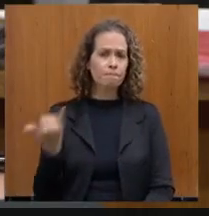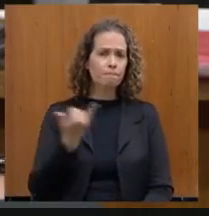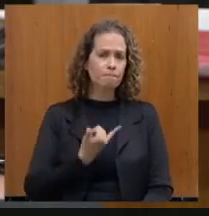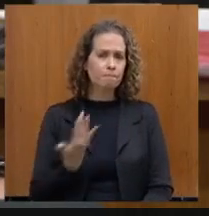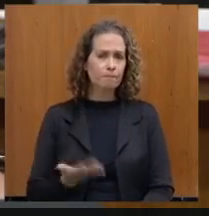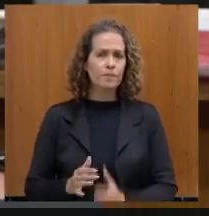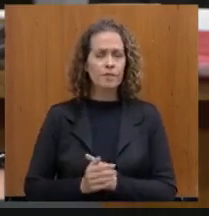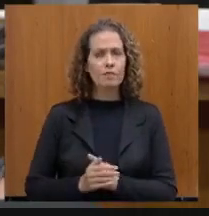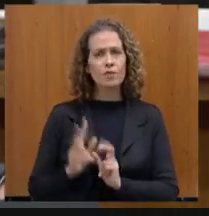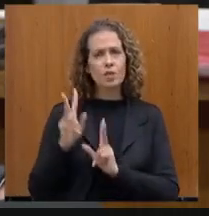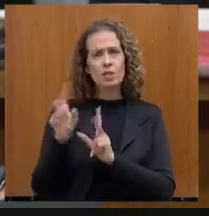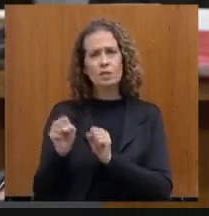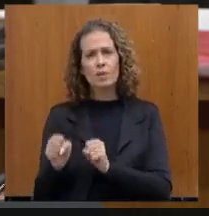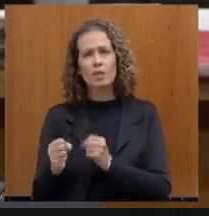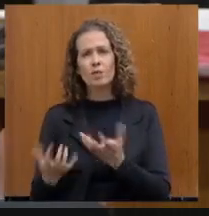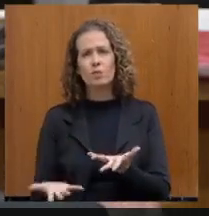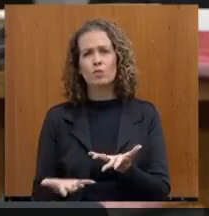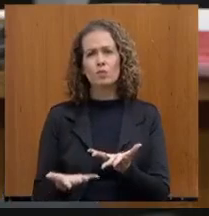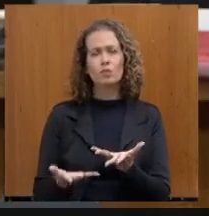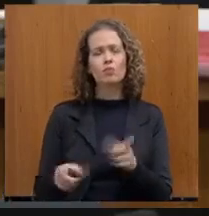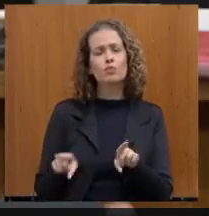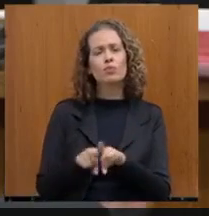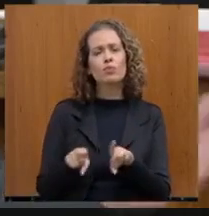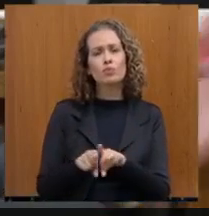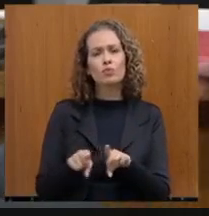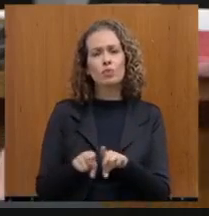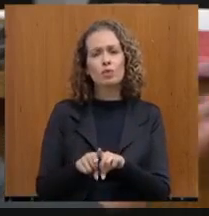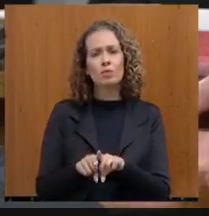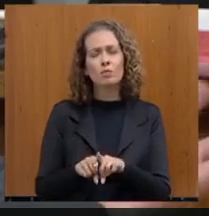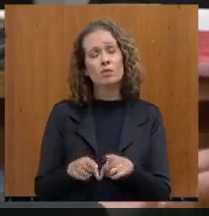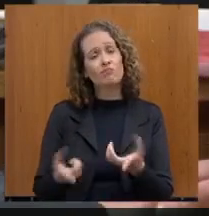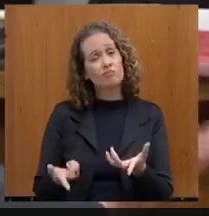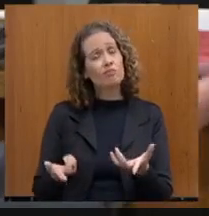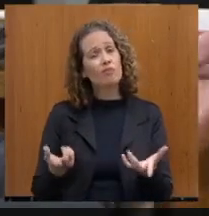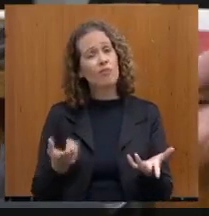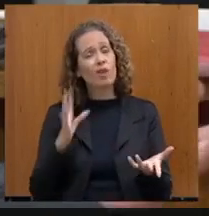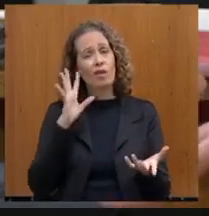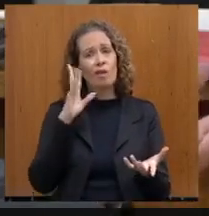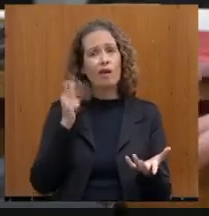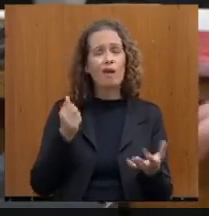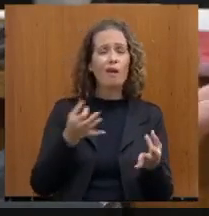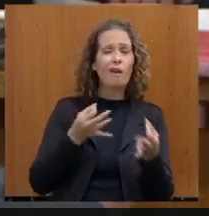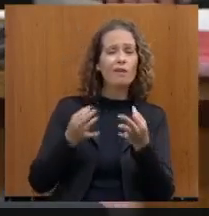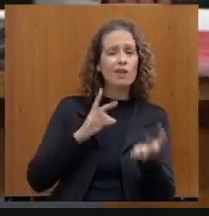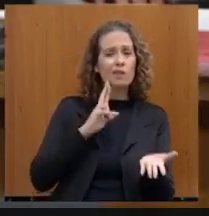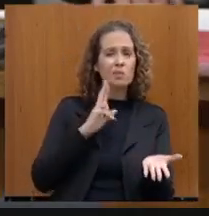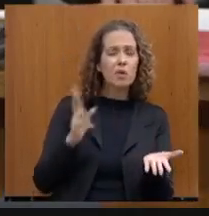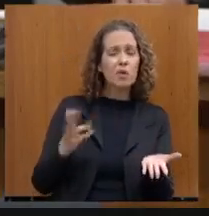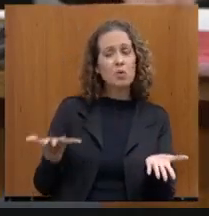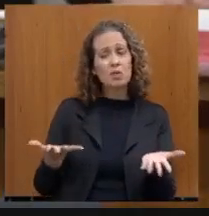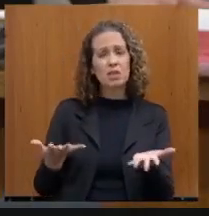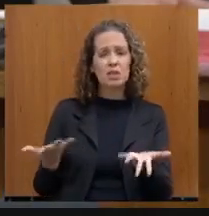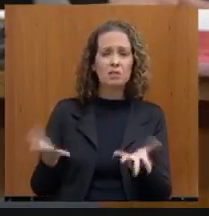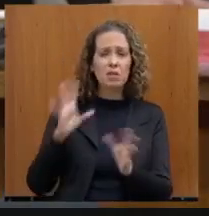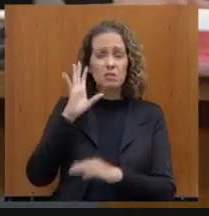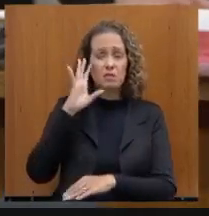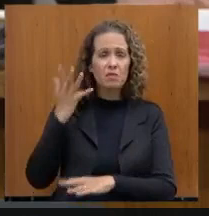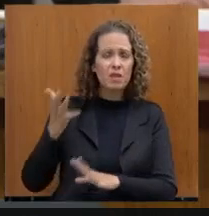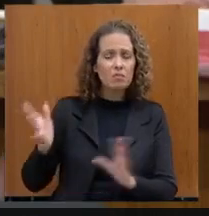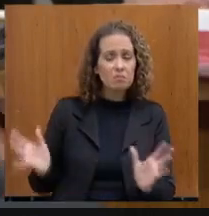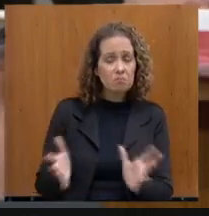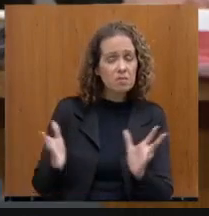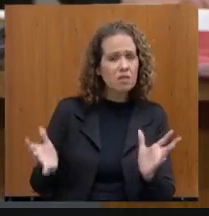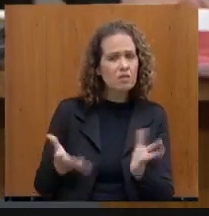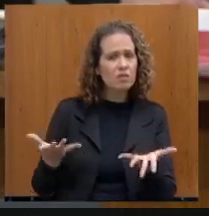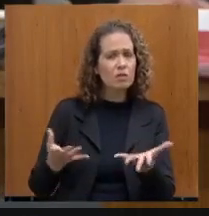fortalecimento e a questão de redução dos incentivos eficazes, eu acho que está... Não sei se atendeu a resposta que eu falei com relação aos incentivos que eu